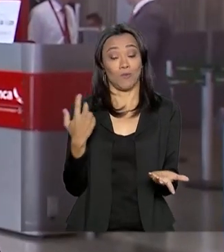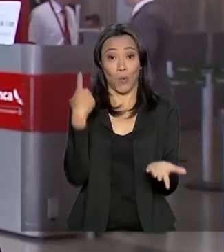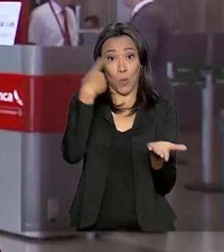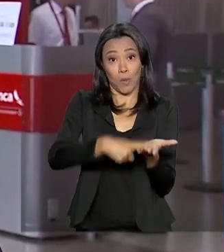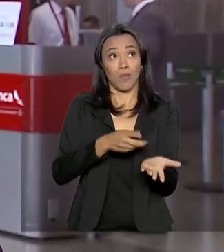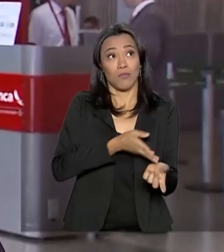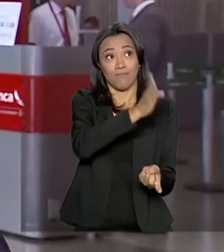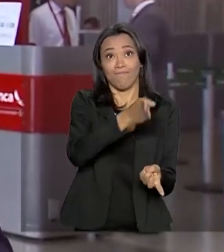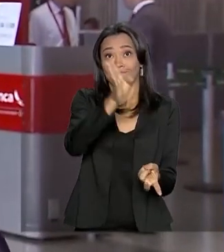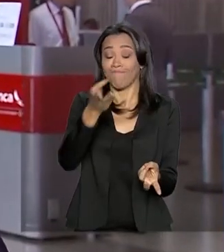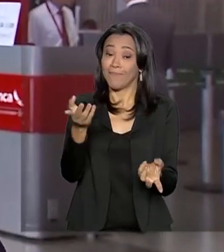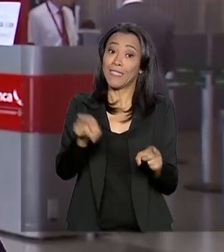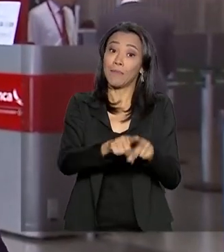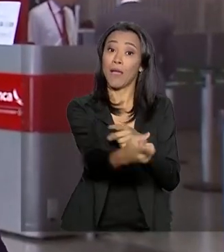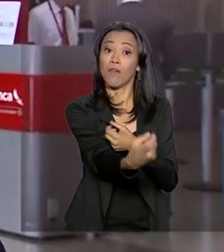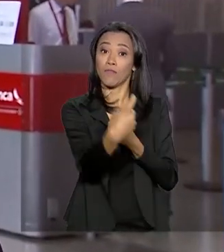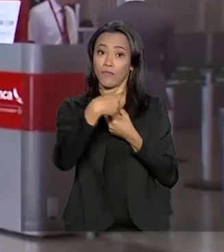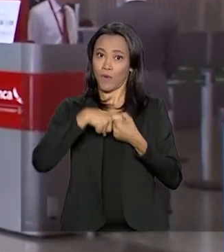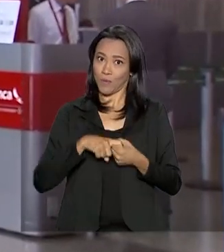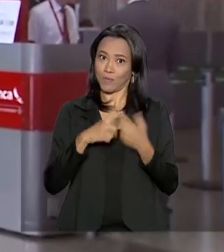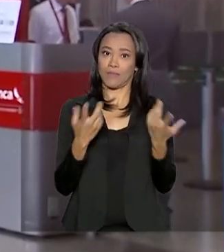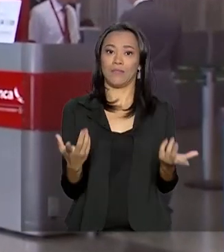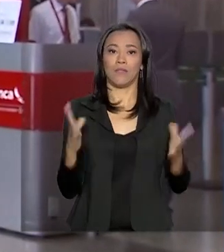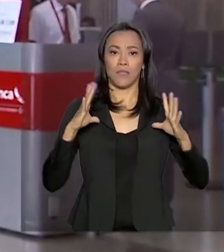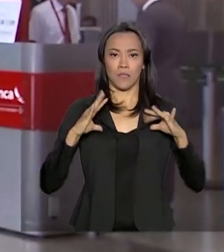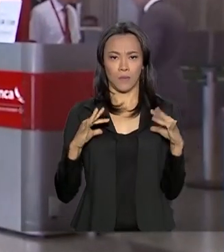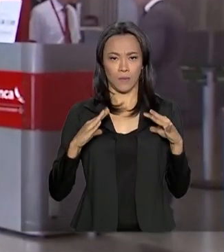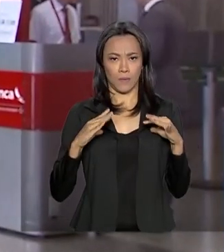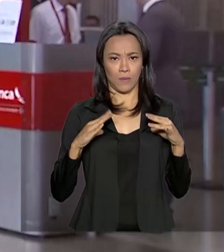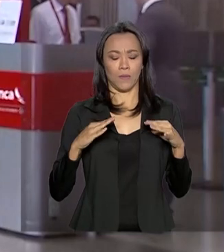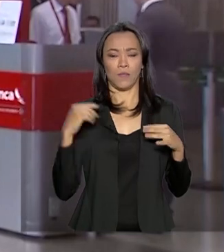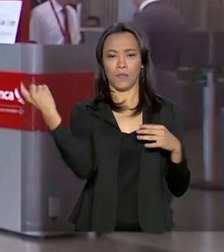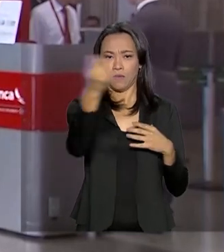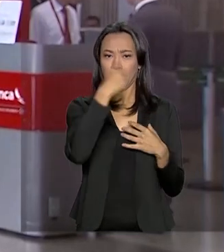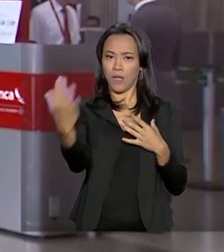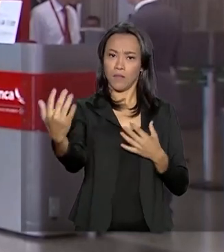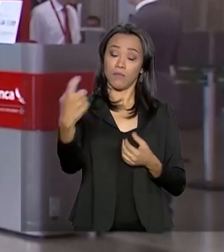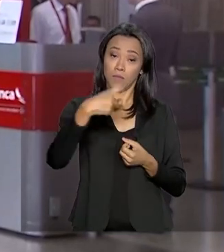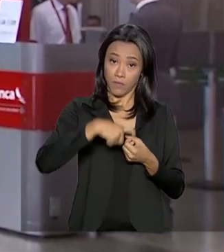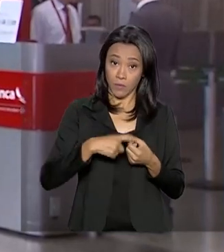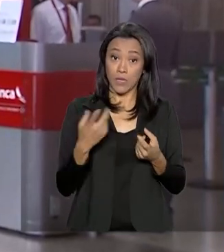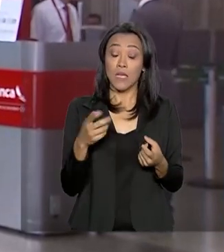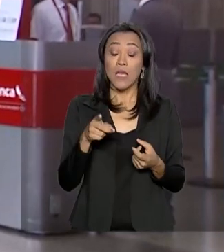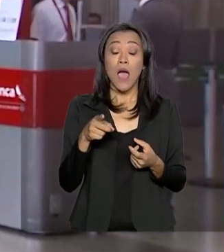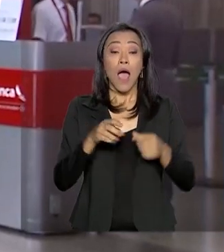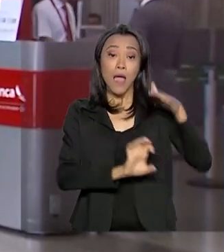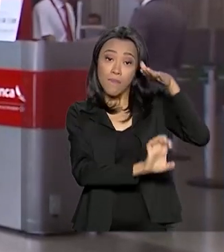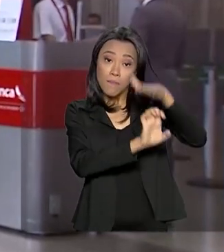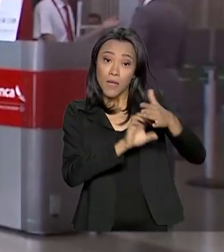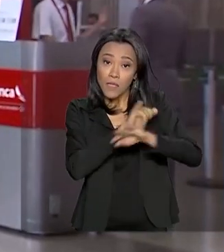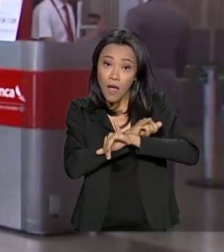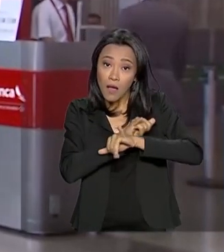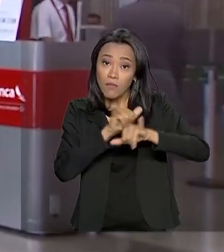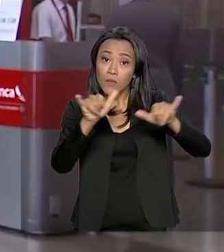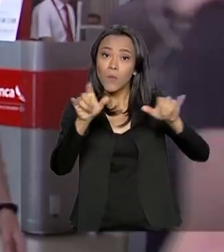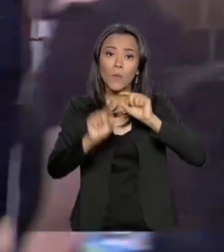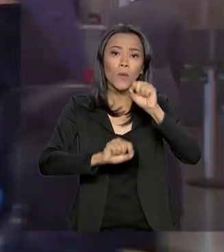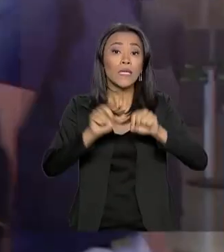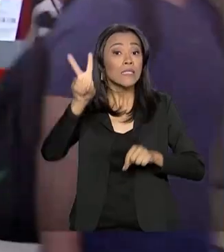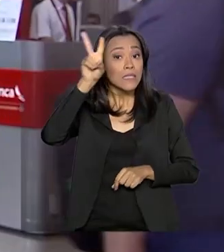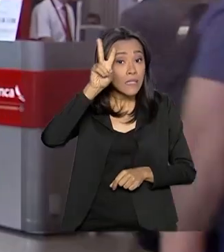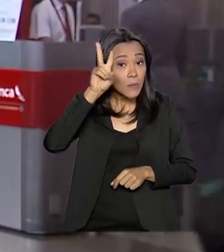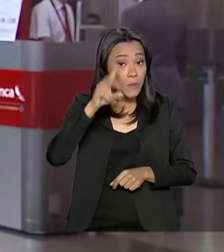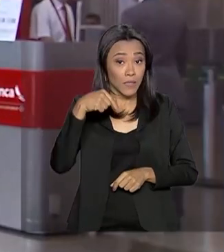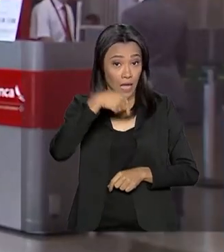também com a volta do feriado. A Agência Nacional de Aviação Civil informou que, a partir de segunda-feira, a